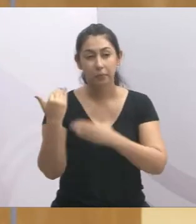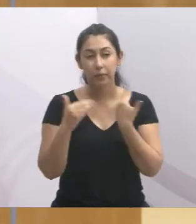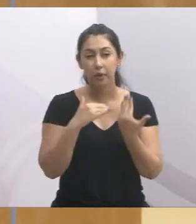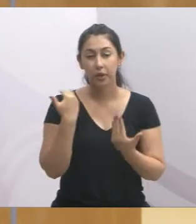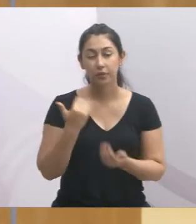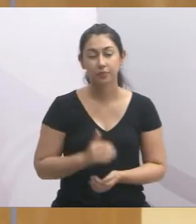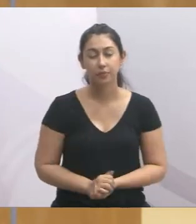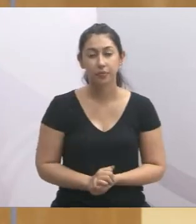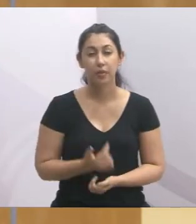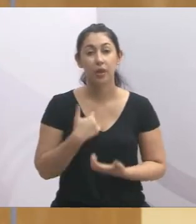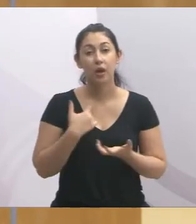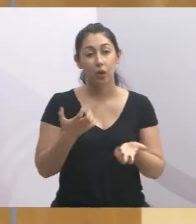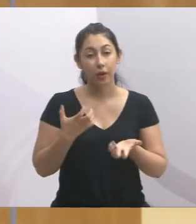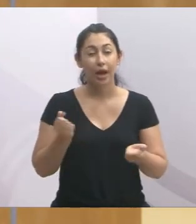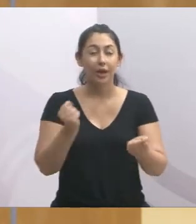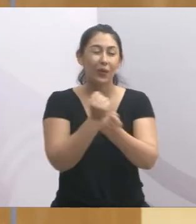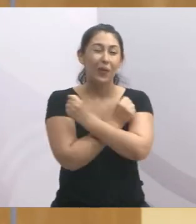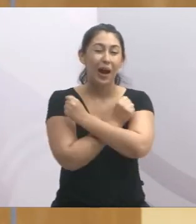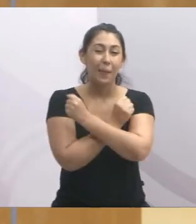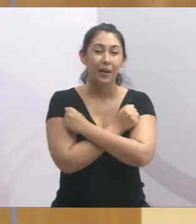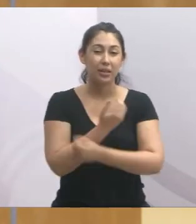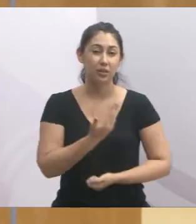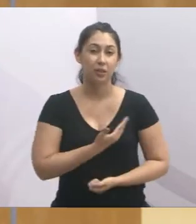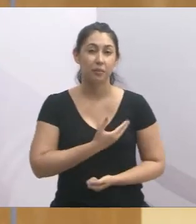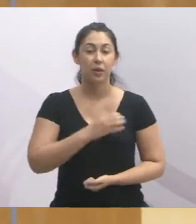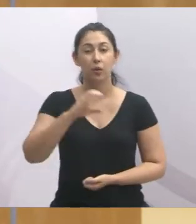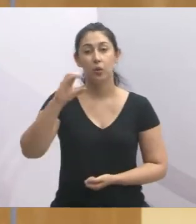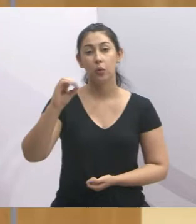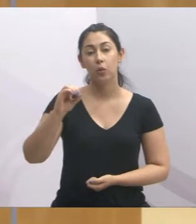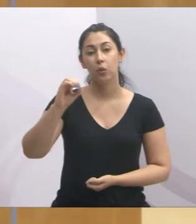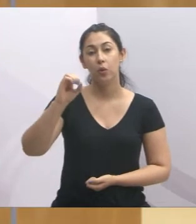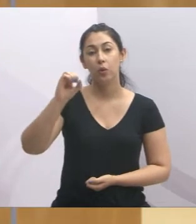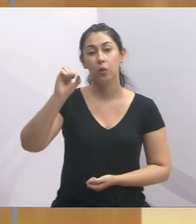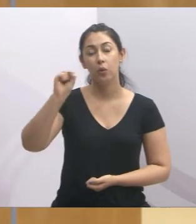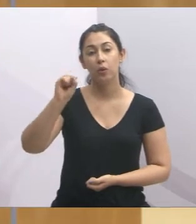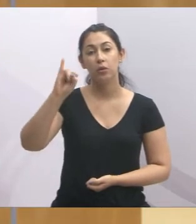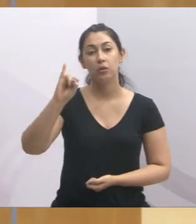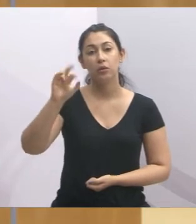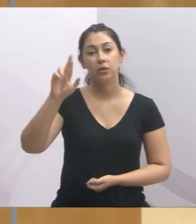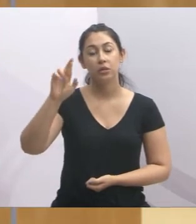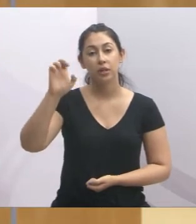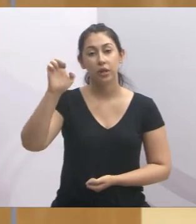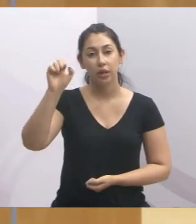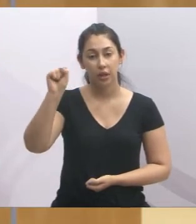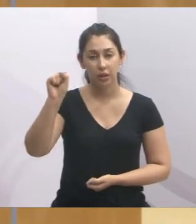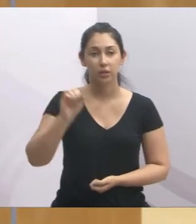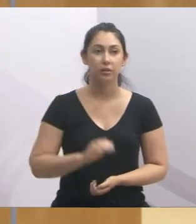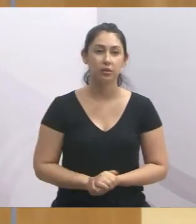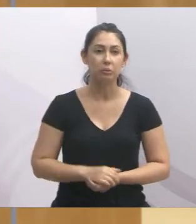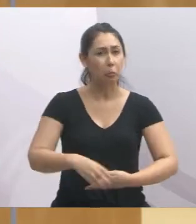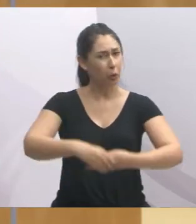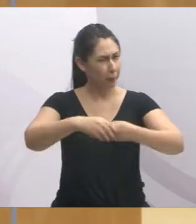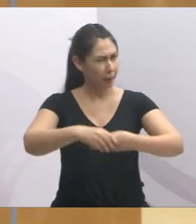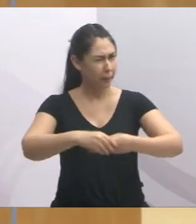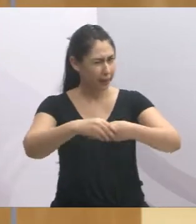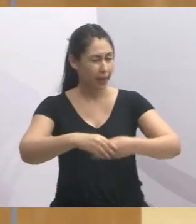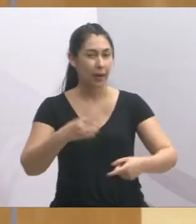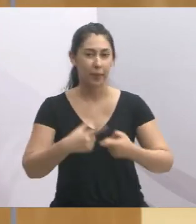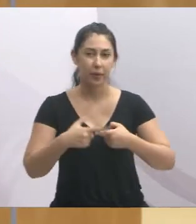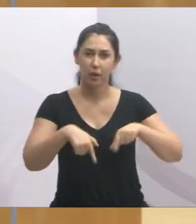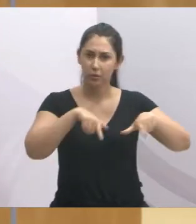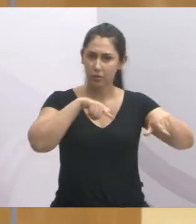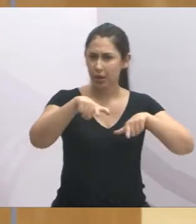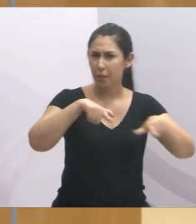mandar um abraço para o nosso amigo Osíris, né? Osíris, e cumprimentar o Osíris pelo brilhante